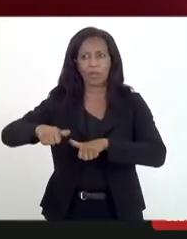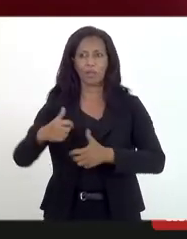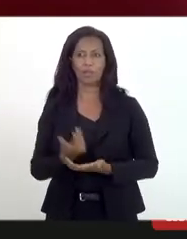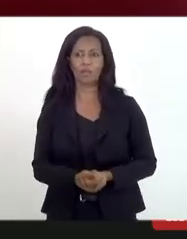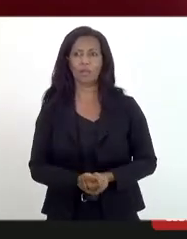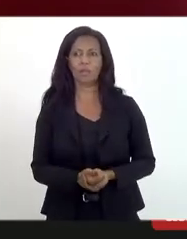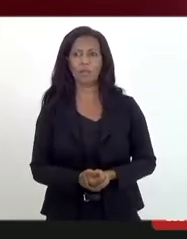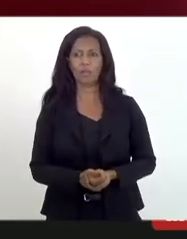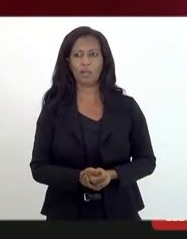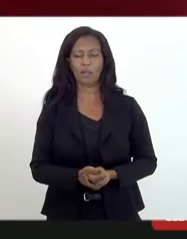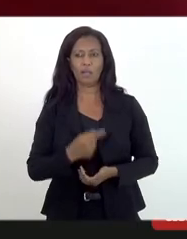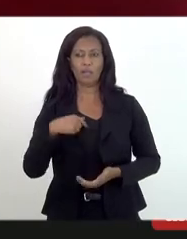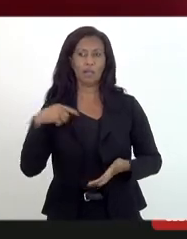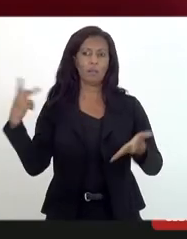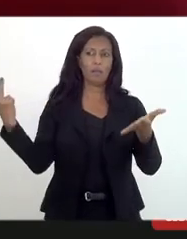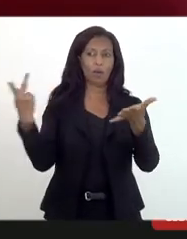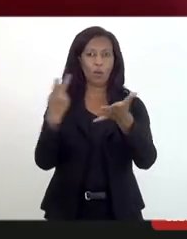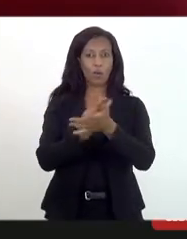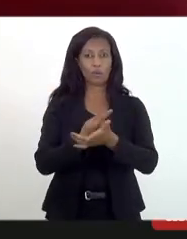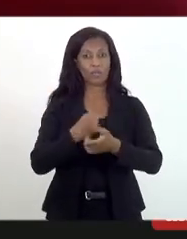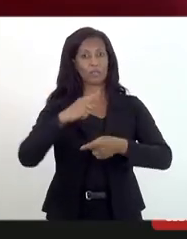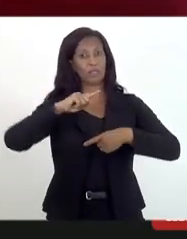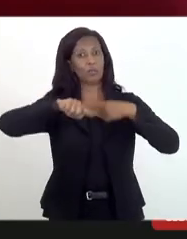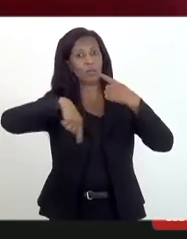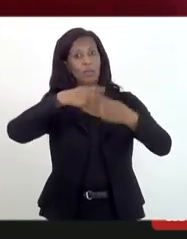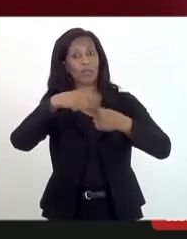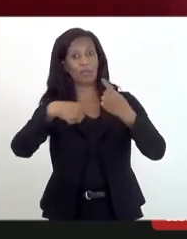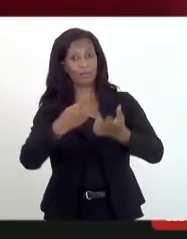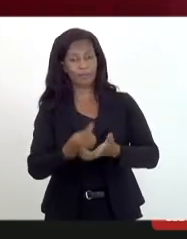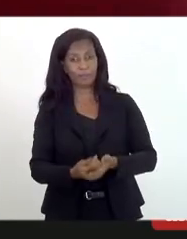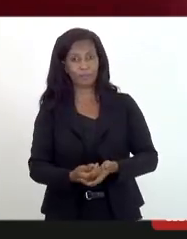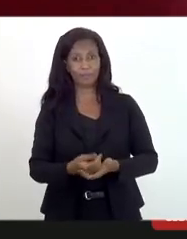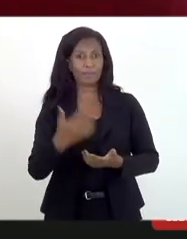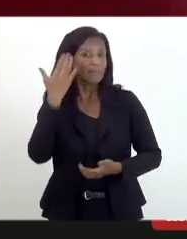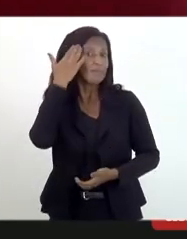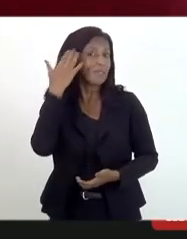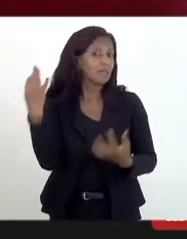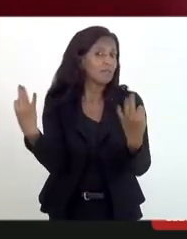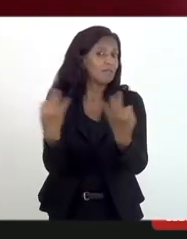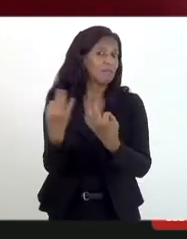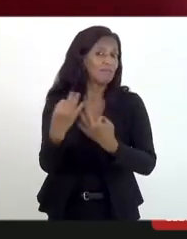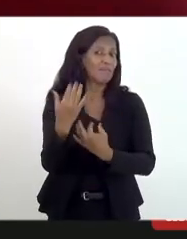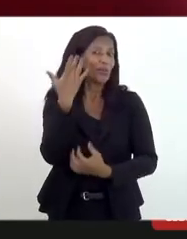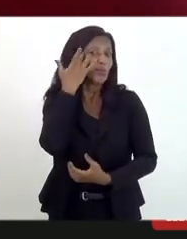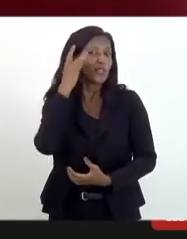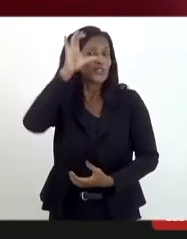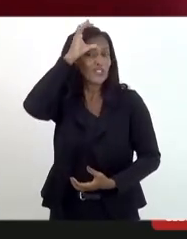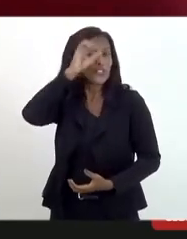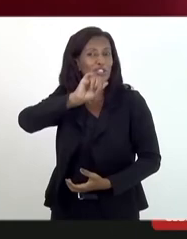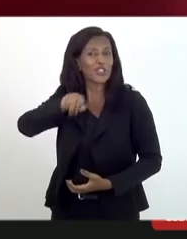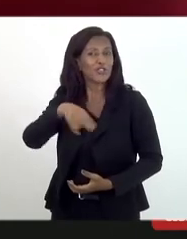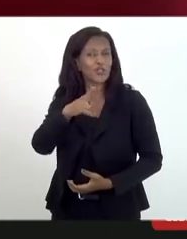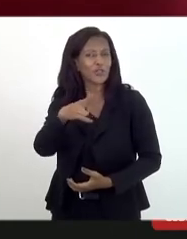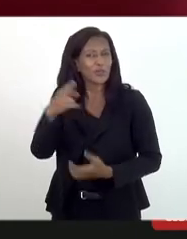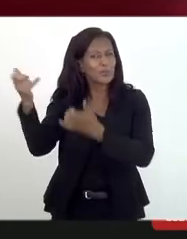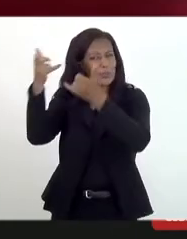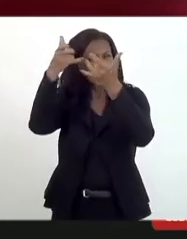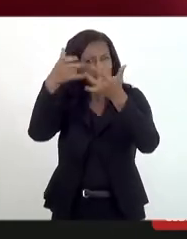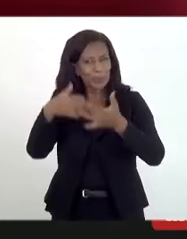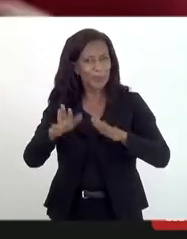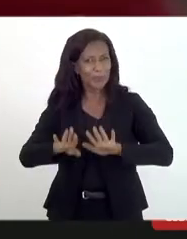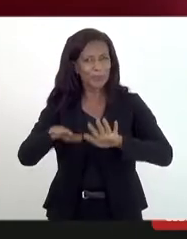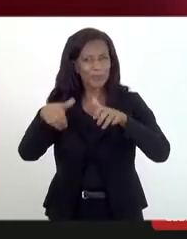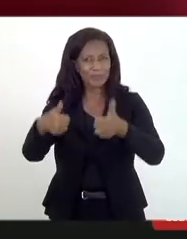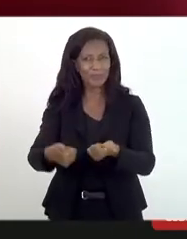me ocorreu após a sugestão. Entendo perfeitamente, acho que a Tia Ju é o que foi dito aqui, acho que